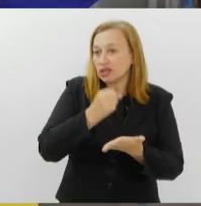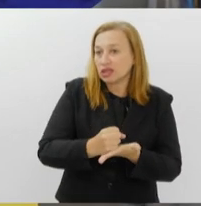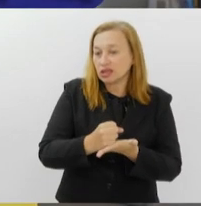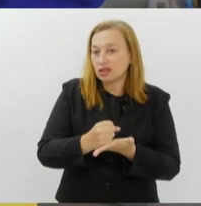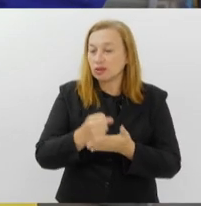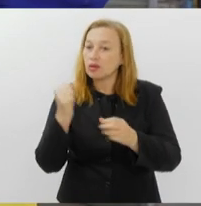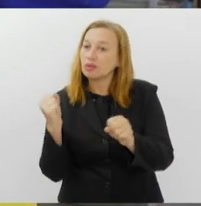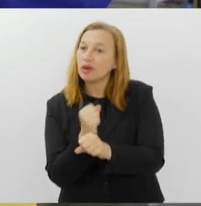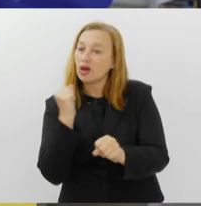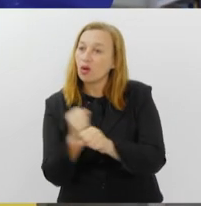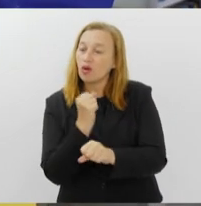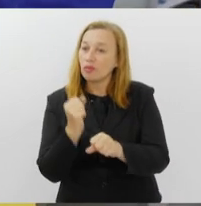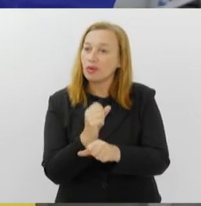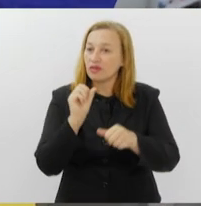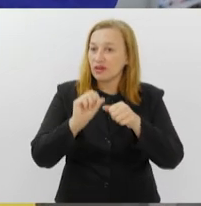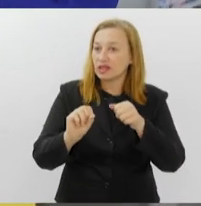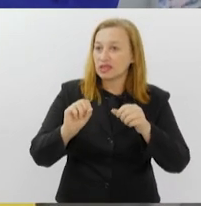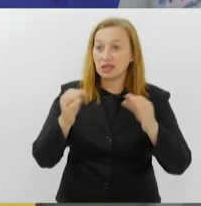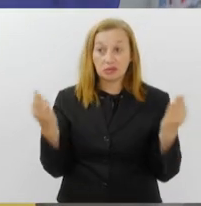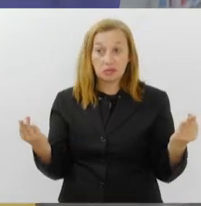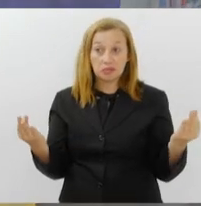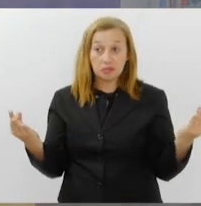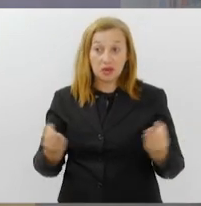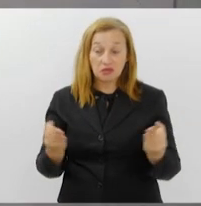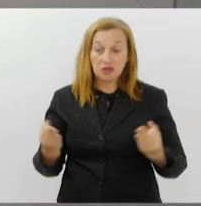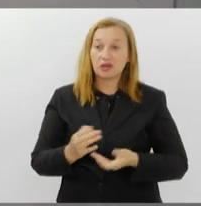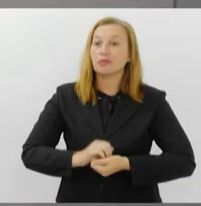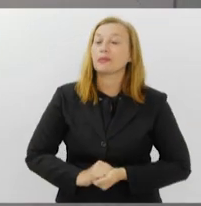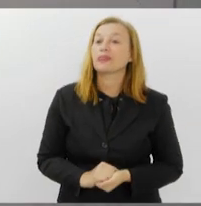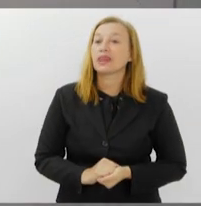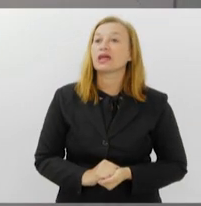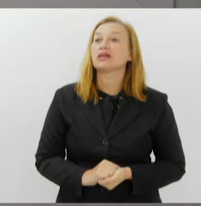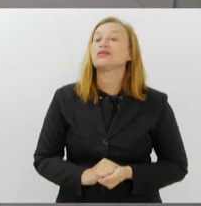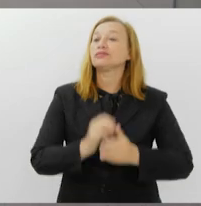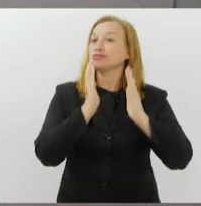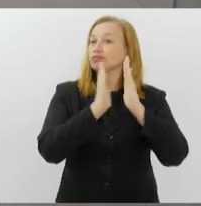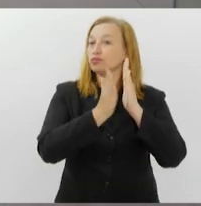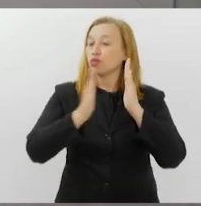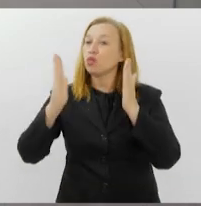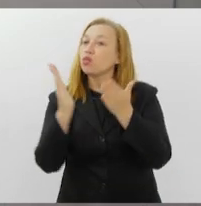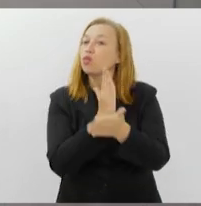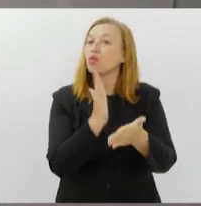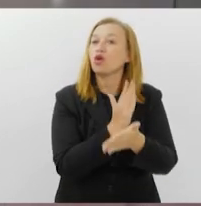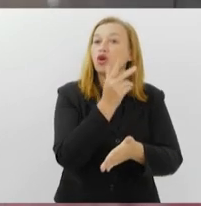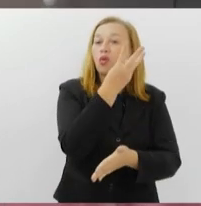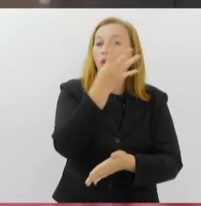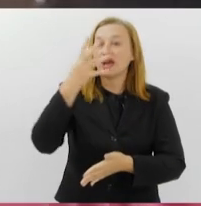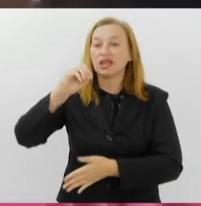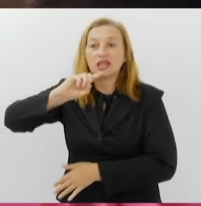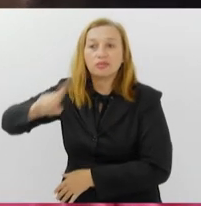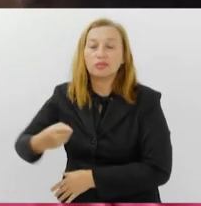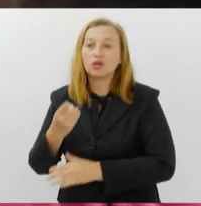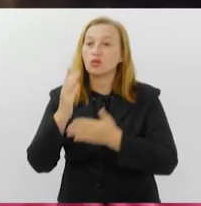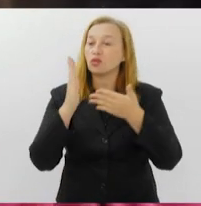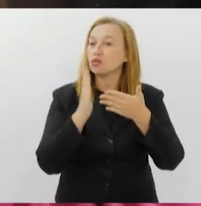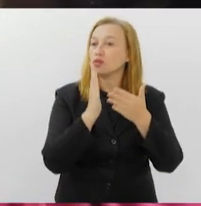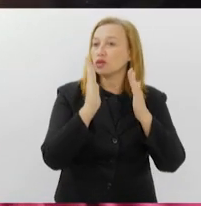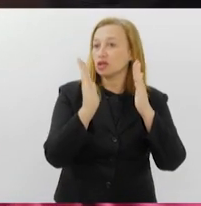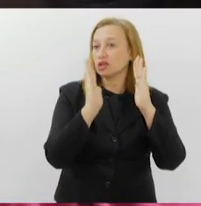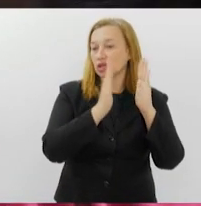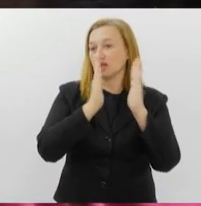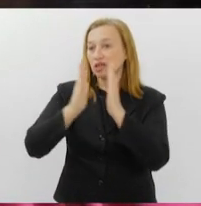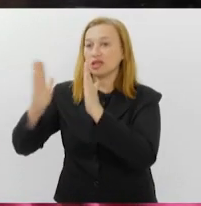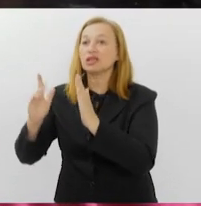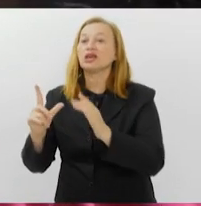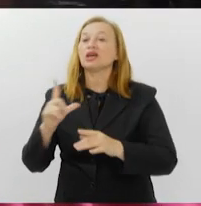espaço em um lugar ainda mais especial. Além do seu acervo de cerca de 40 mil livros, a Biblioteca oferece aulas